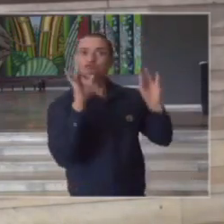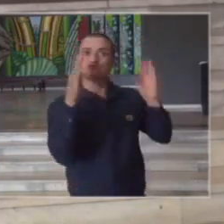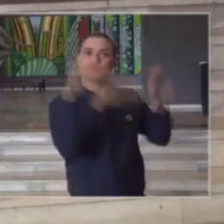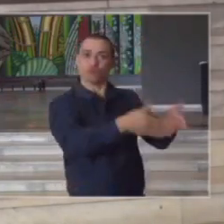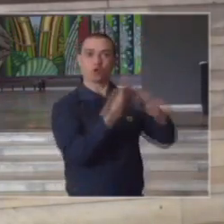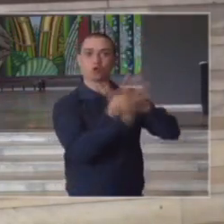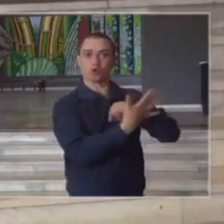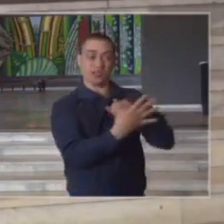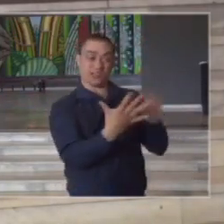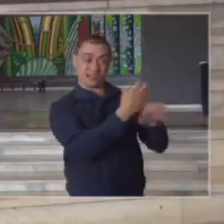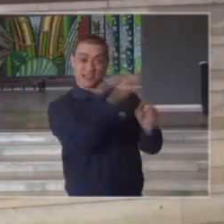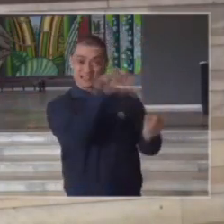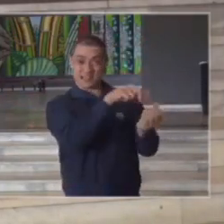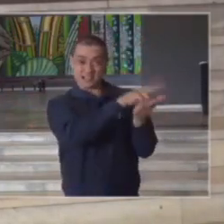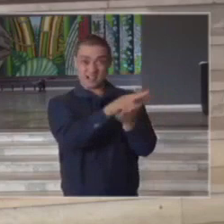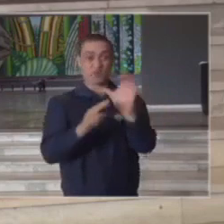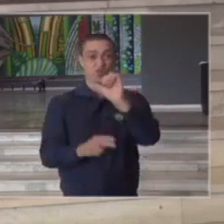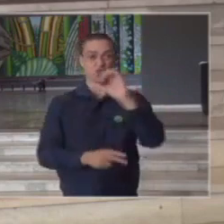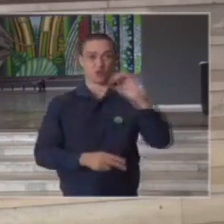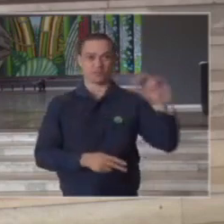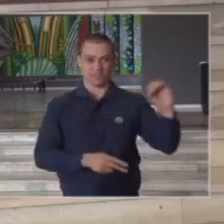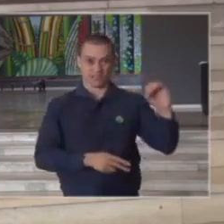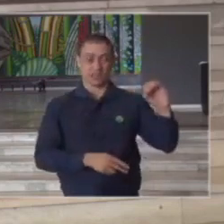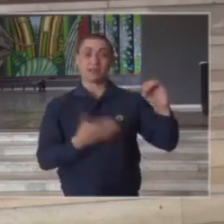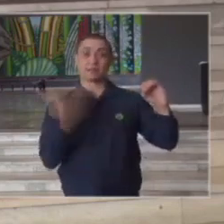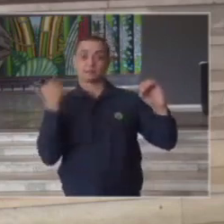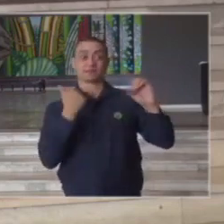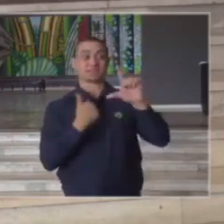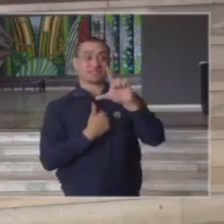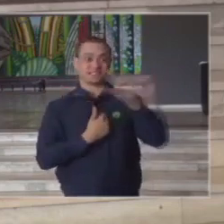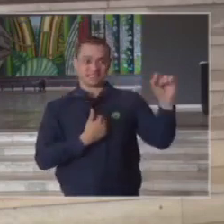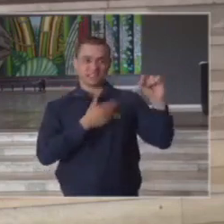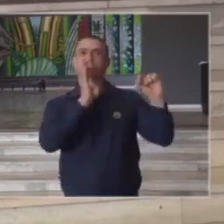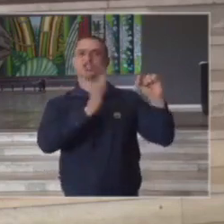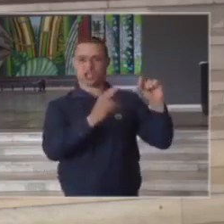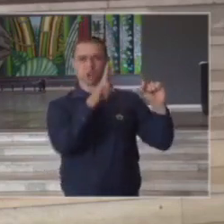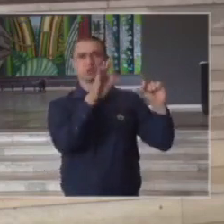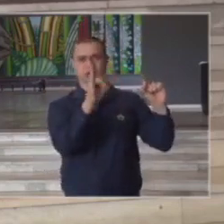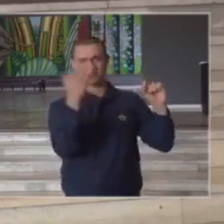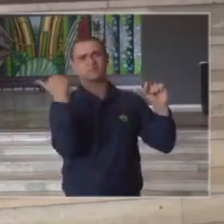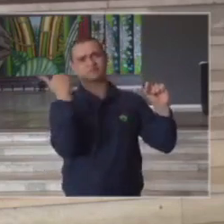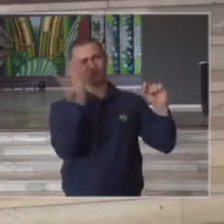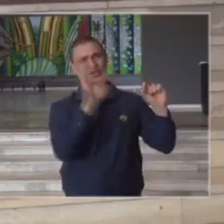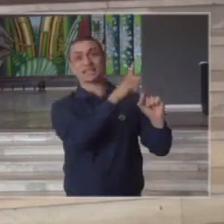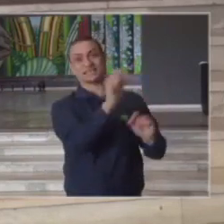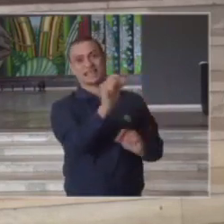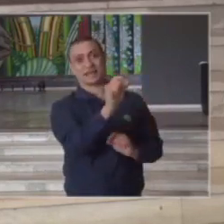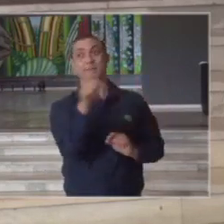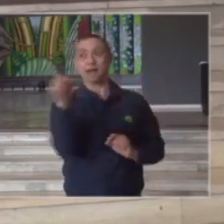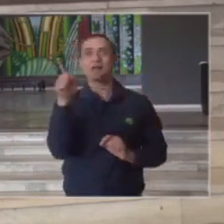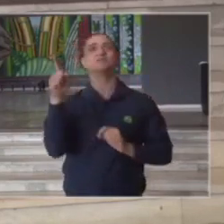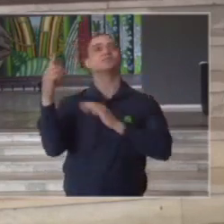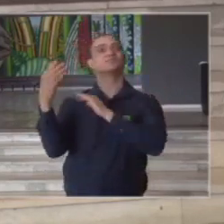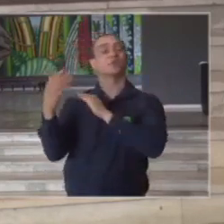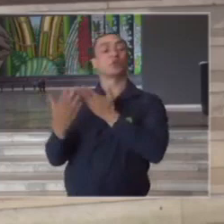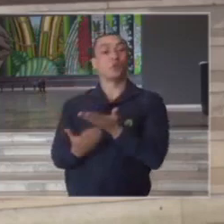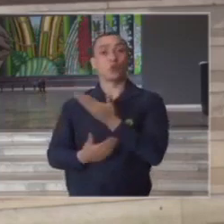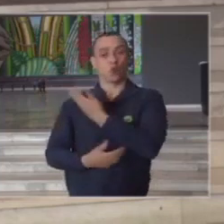900 100 já eram originalmente de terapia intensiva com a colaboração do